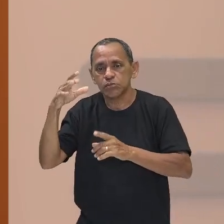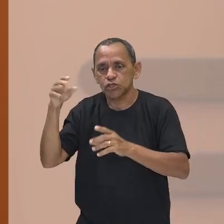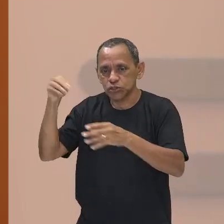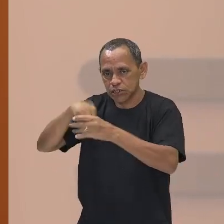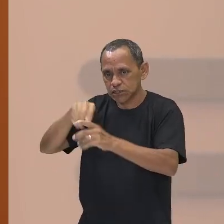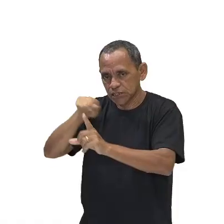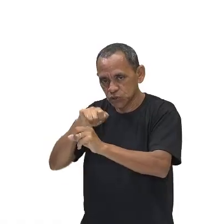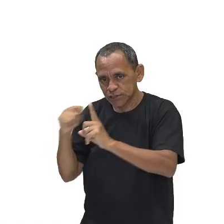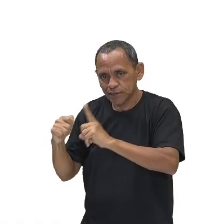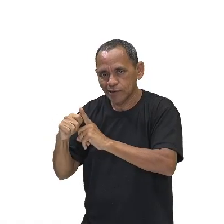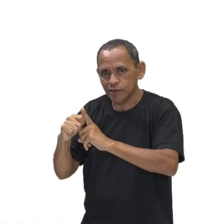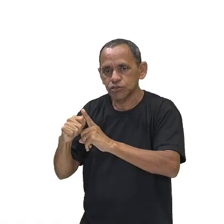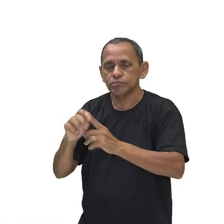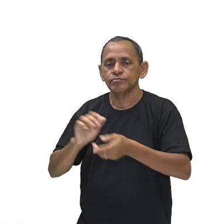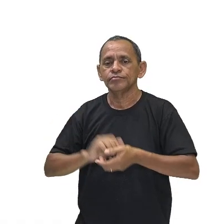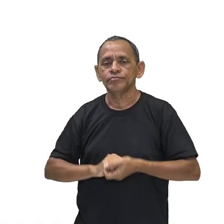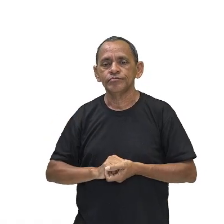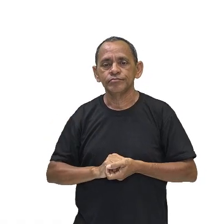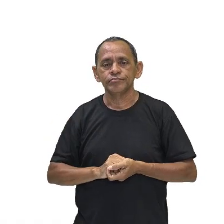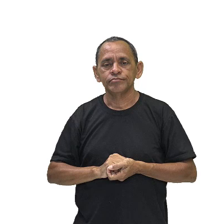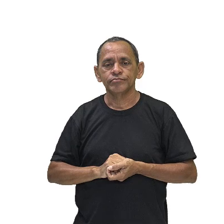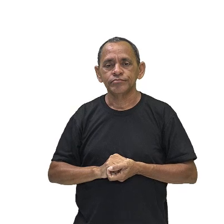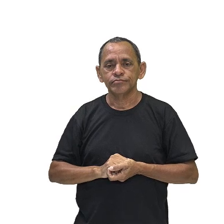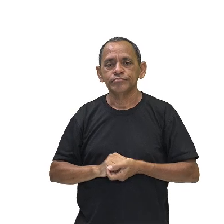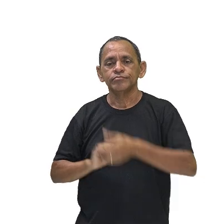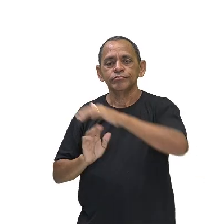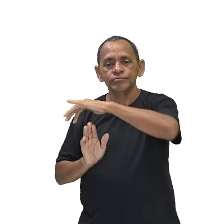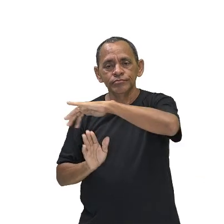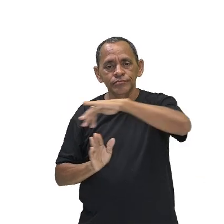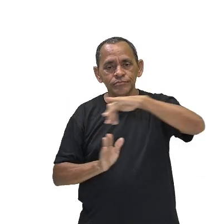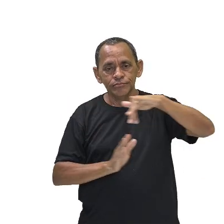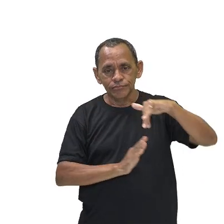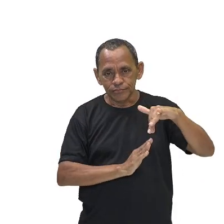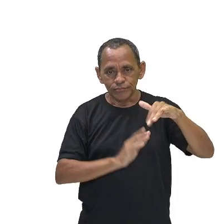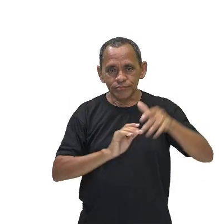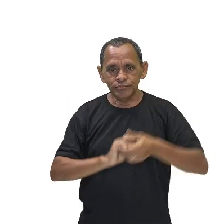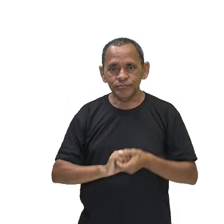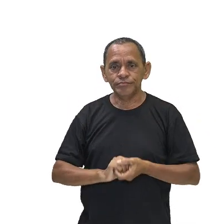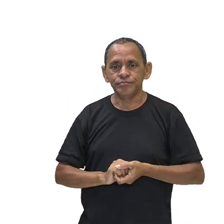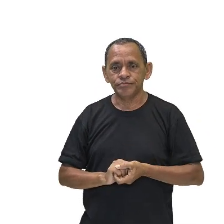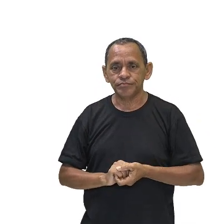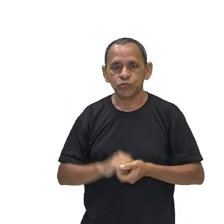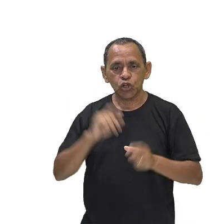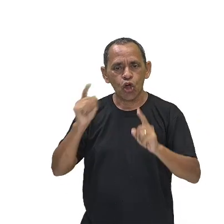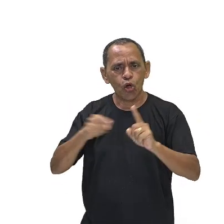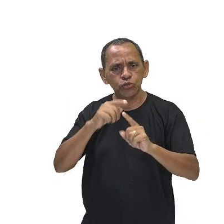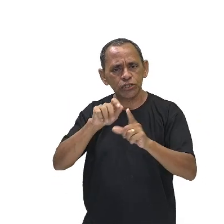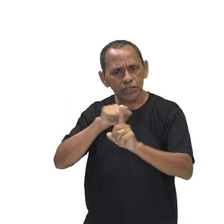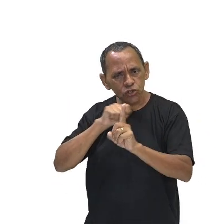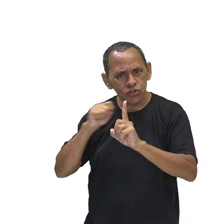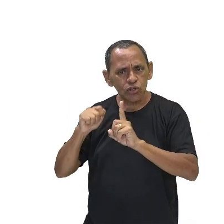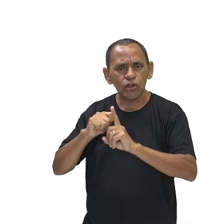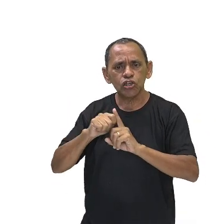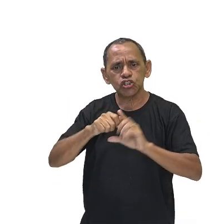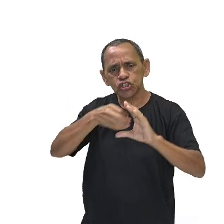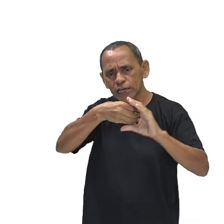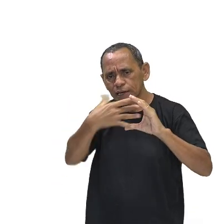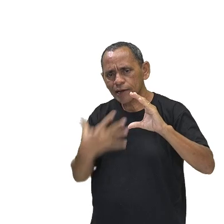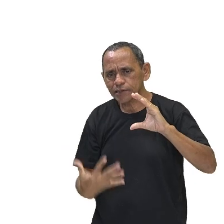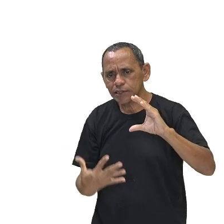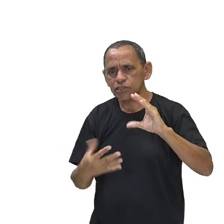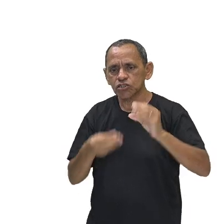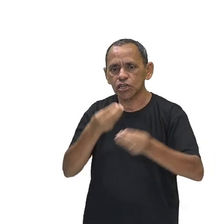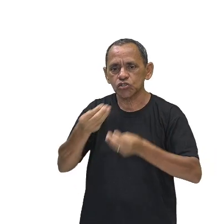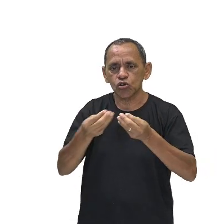uma definição de objeto da sociologia. Definição e objeto da